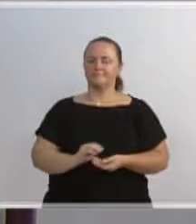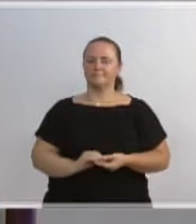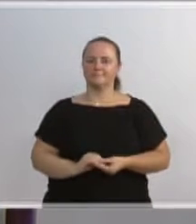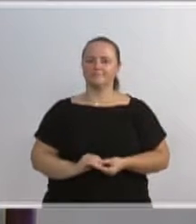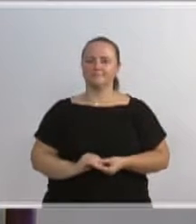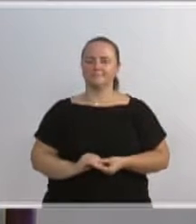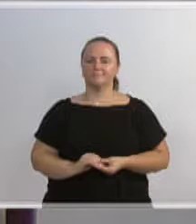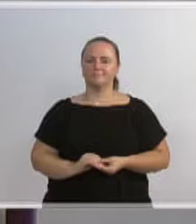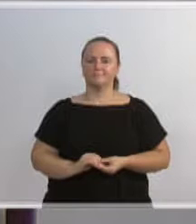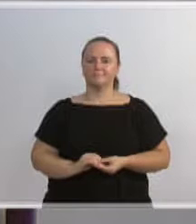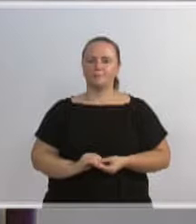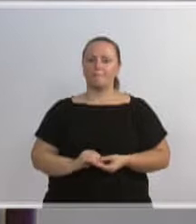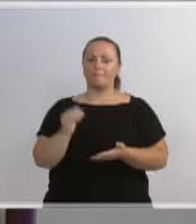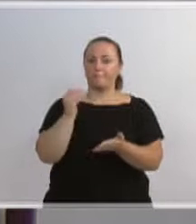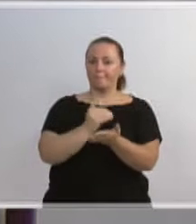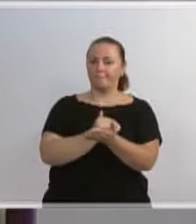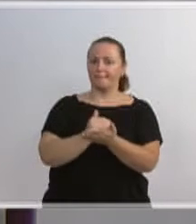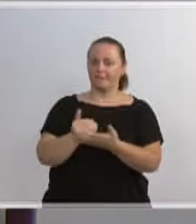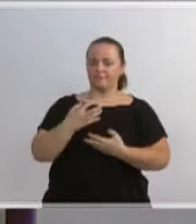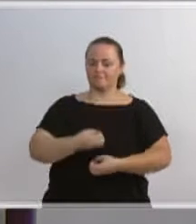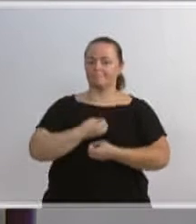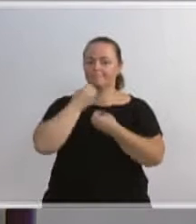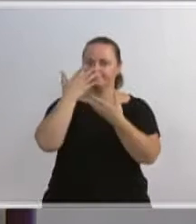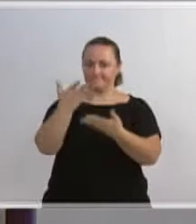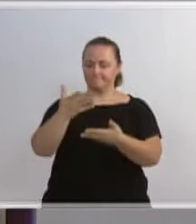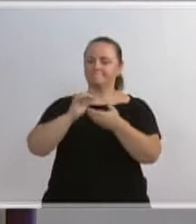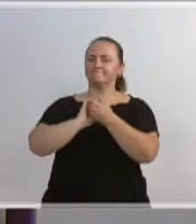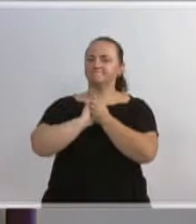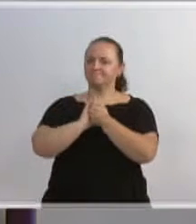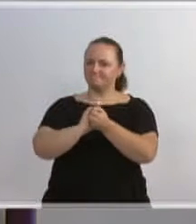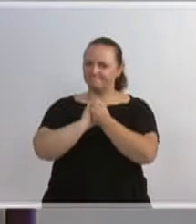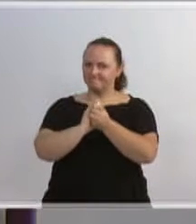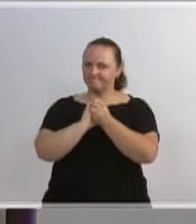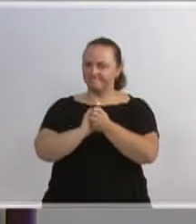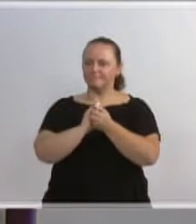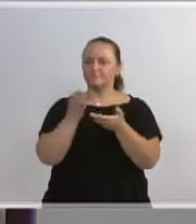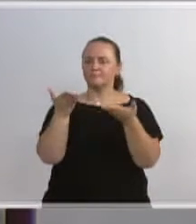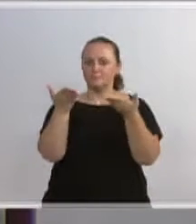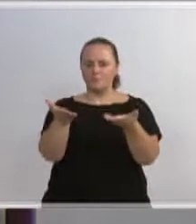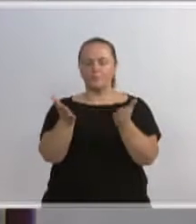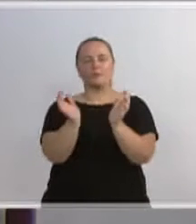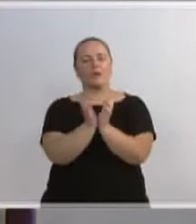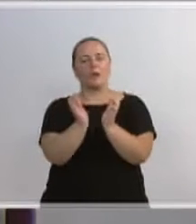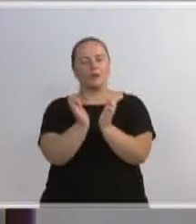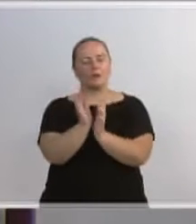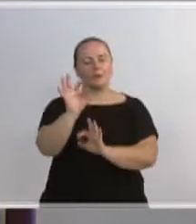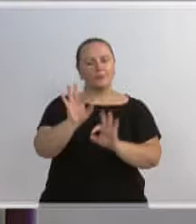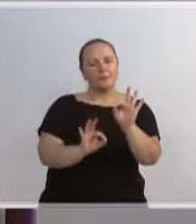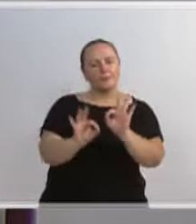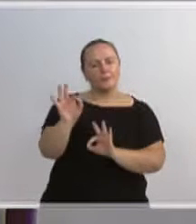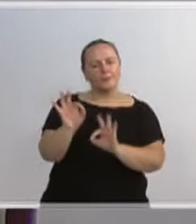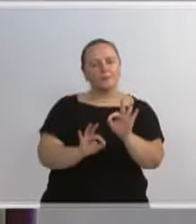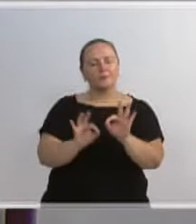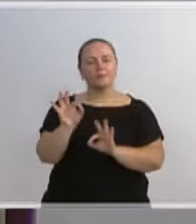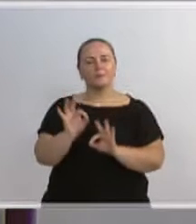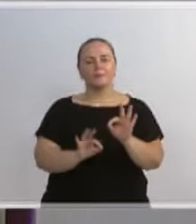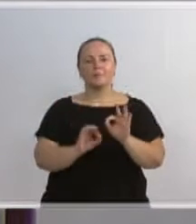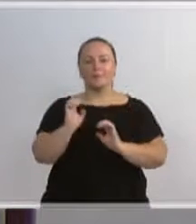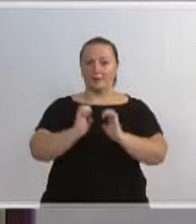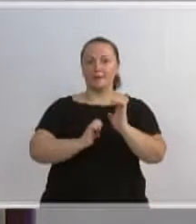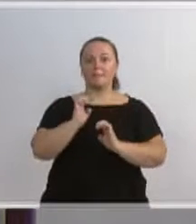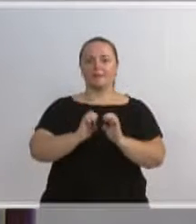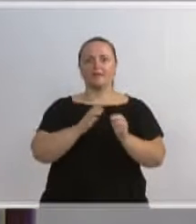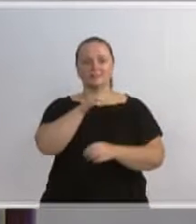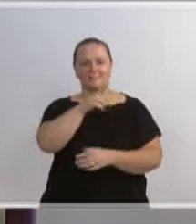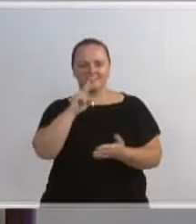Eu quero iniciar meu pronunciamento parabenizando a equipe que organizou a empresa e só o evento,